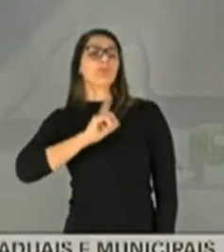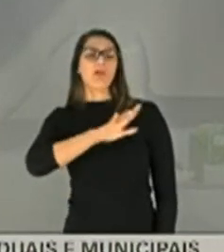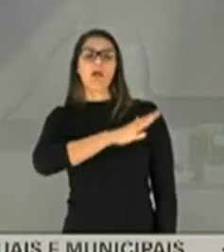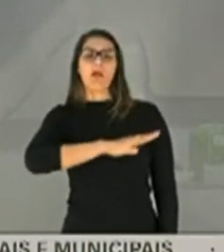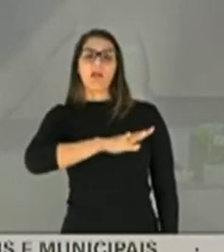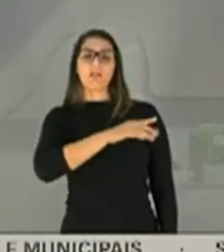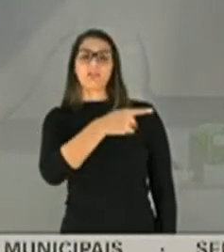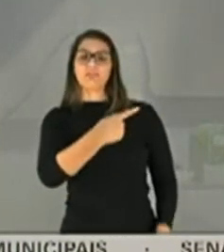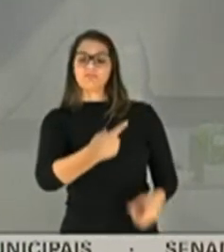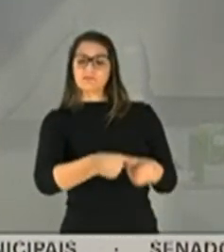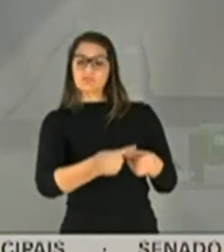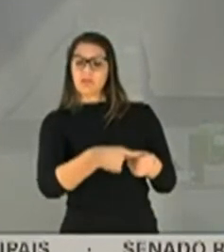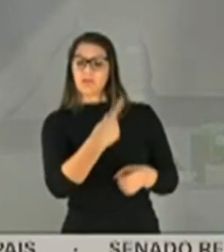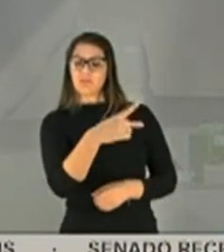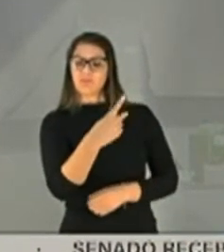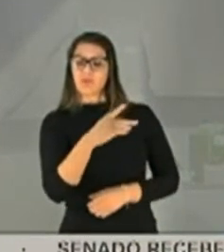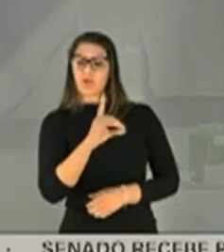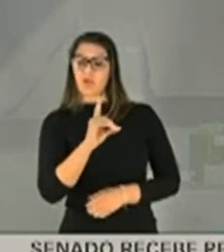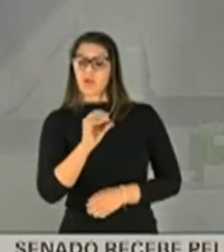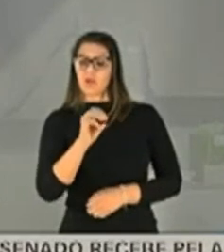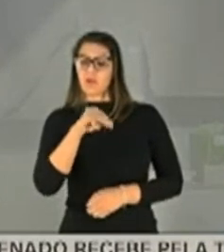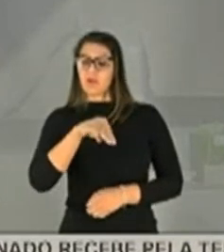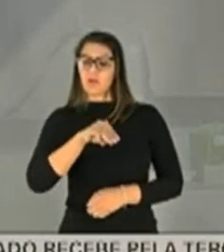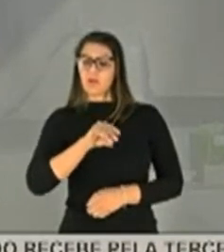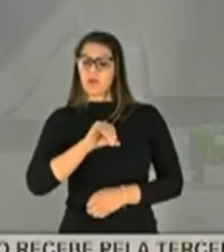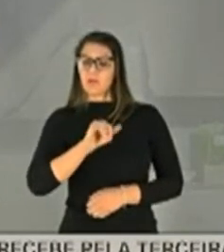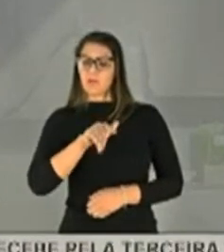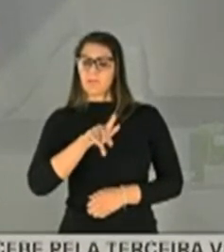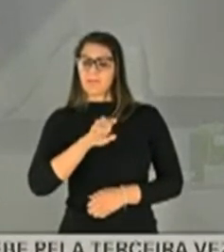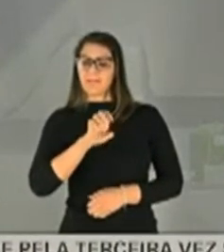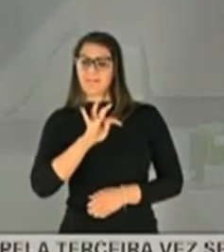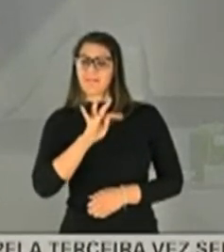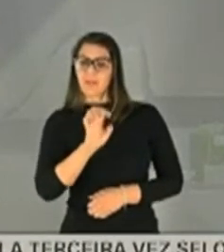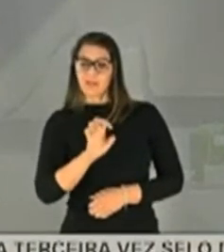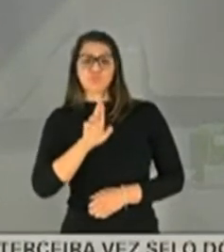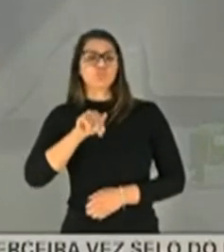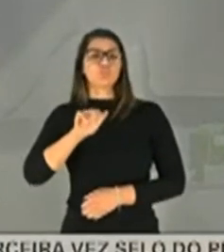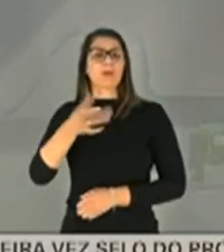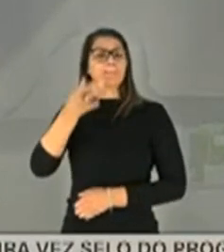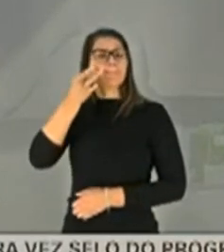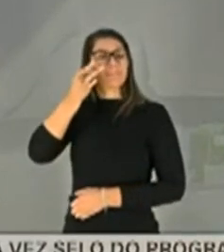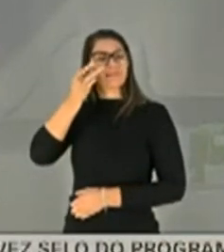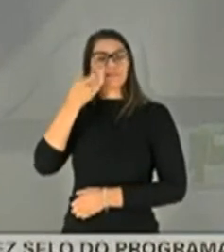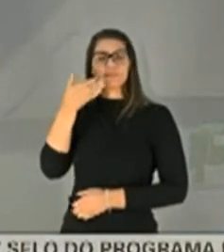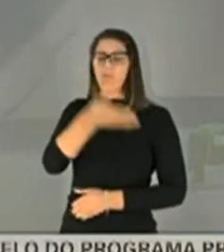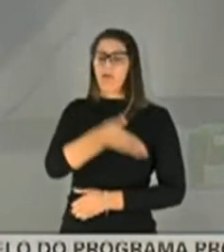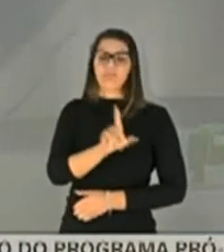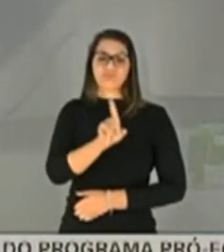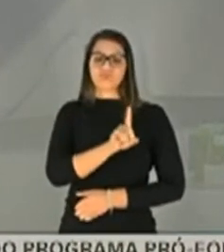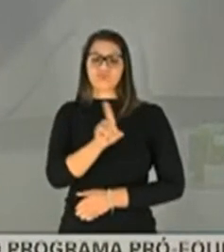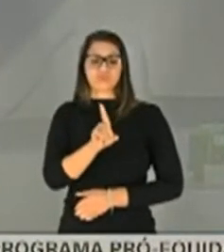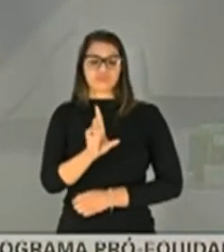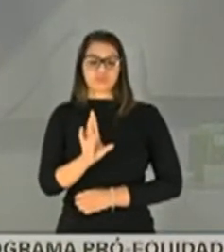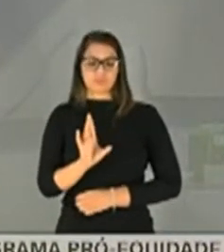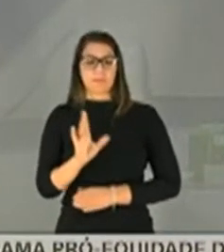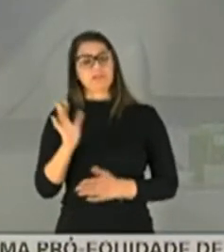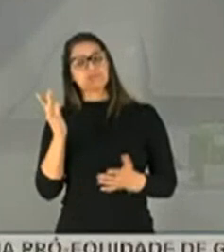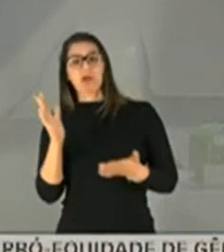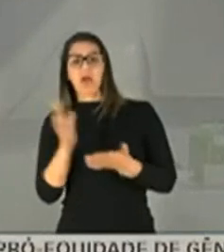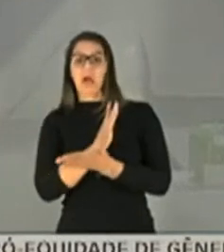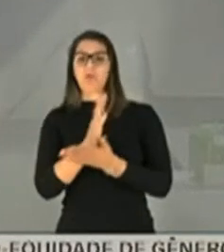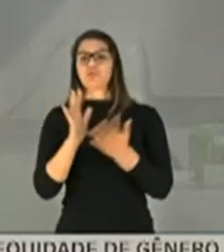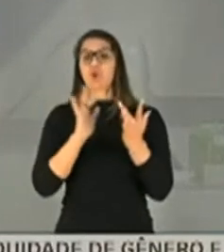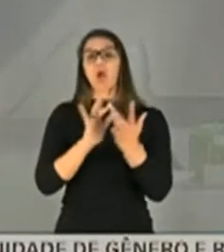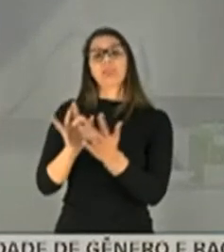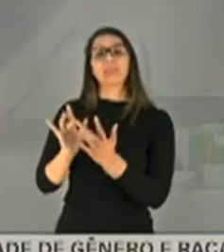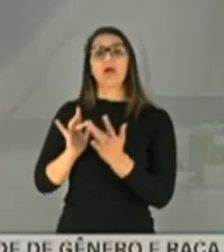reside. Ali eu tive alguns contatos por telefone com alguns integrantes, nunca pessoalmente, mas chegamos a ter alguns contatos